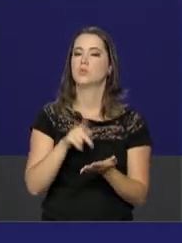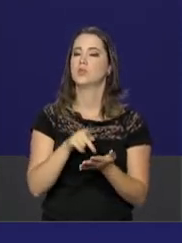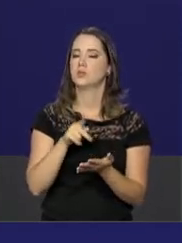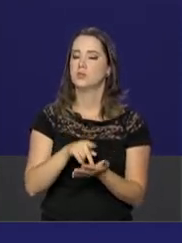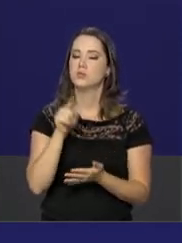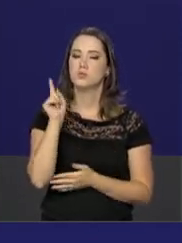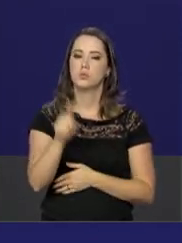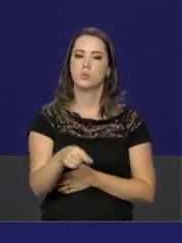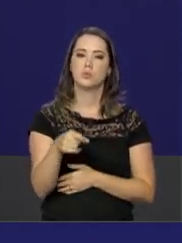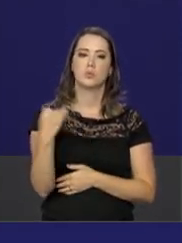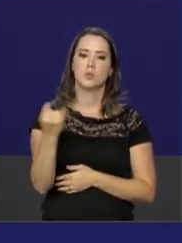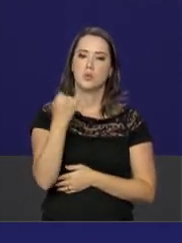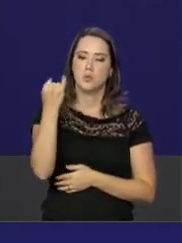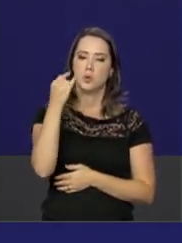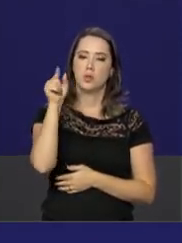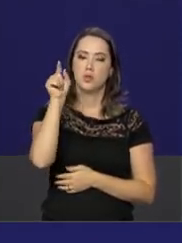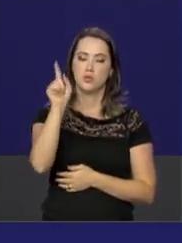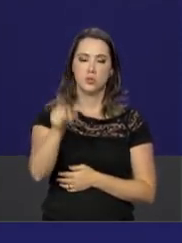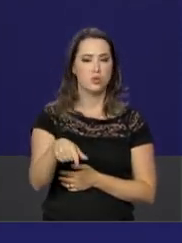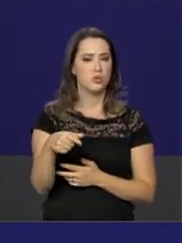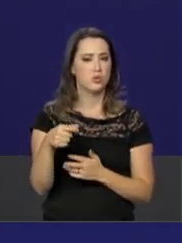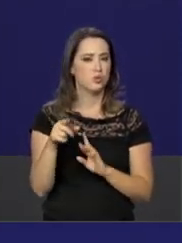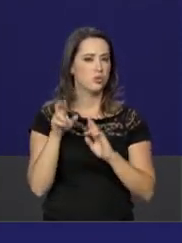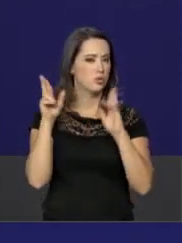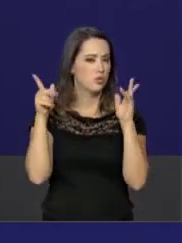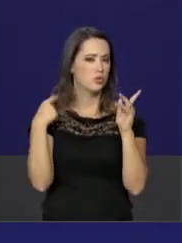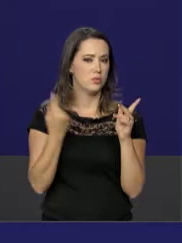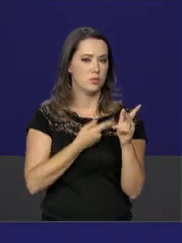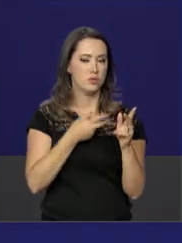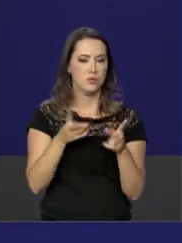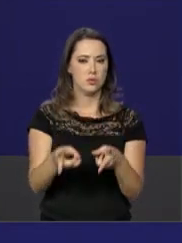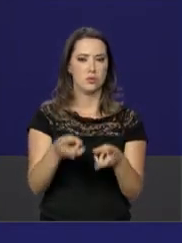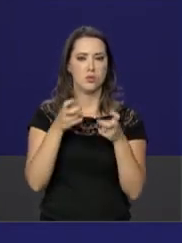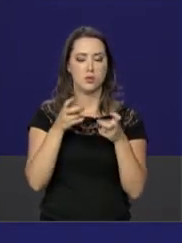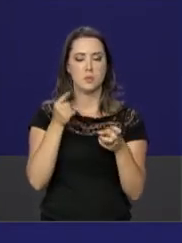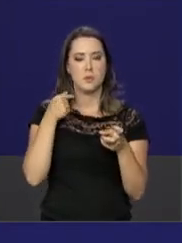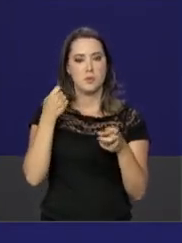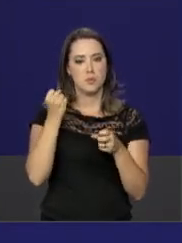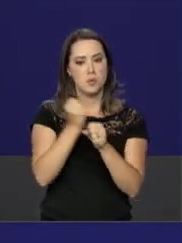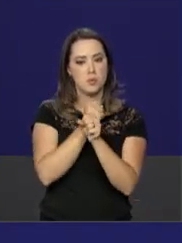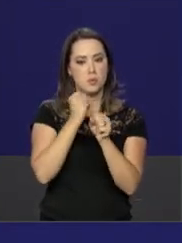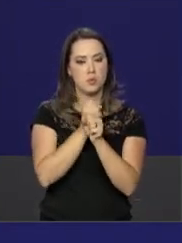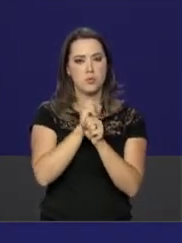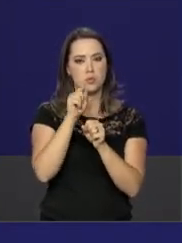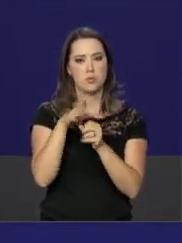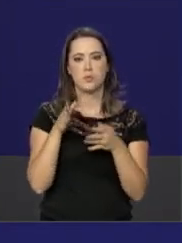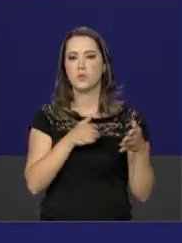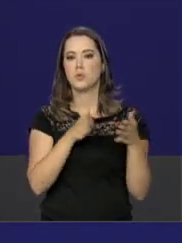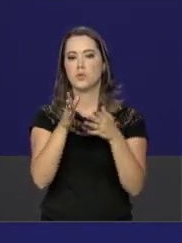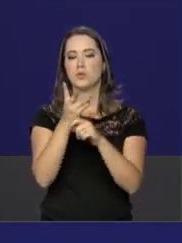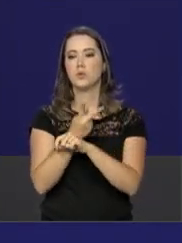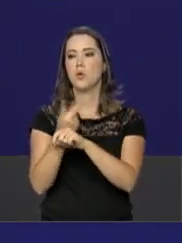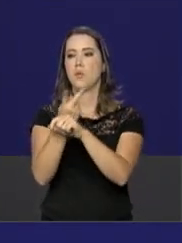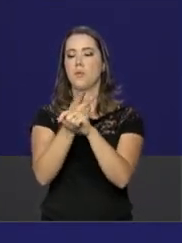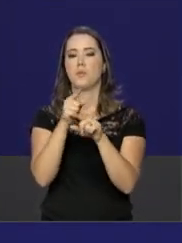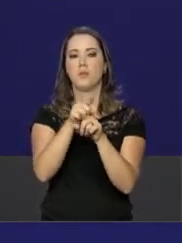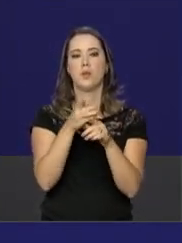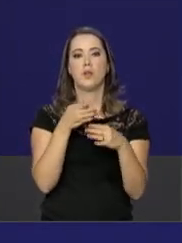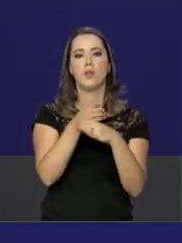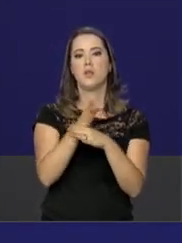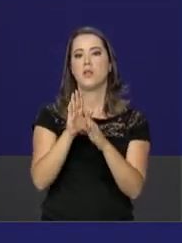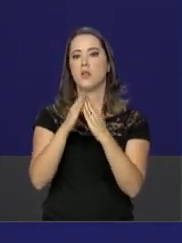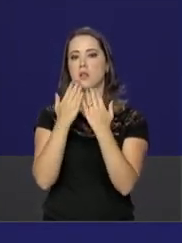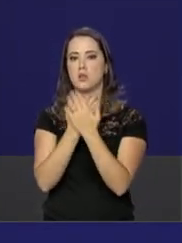foi uma grande diferença que nós construímos, que foi a busca ativa. Ir até as